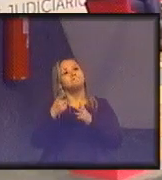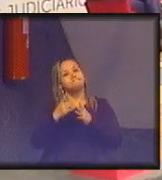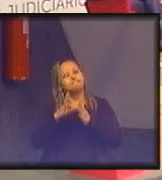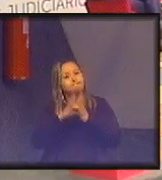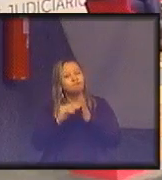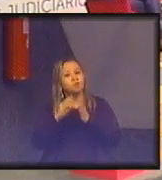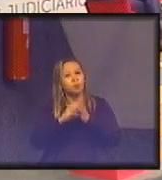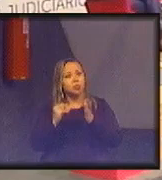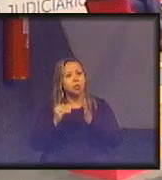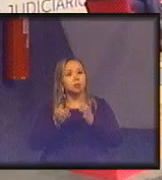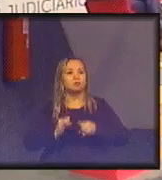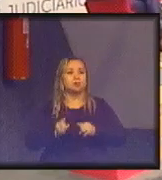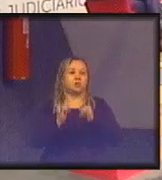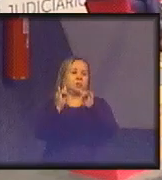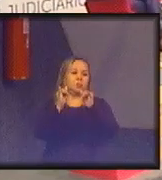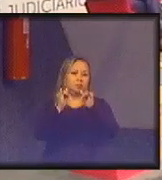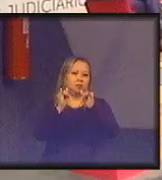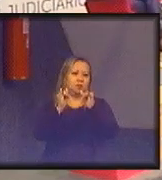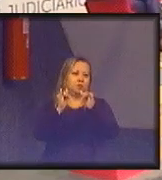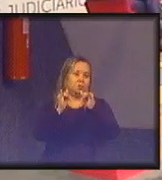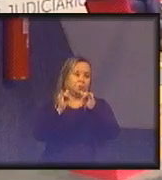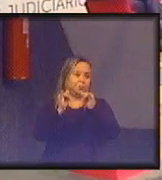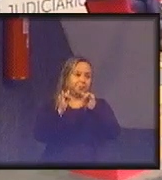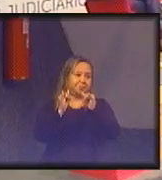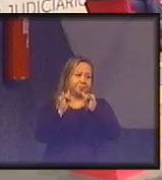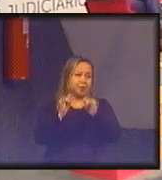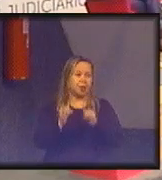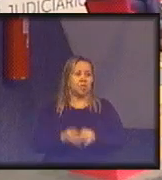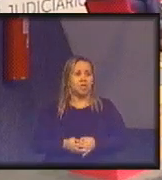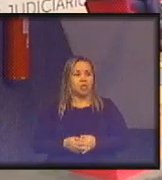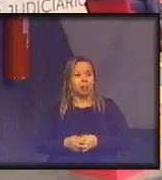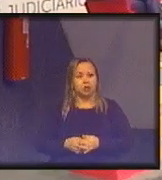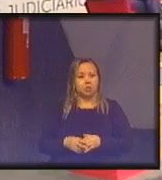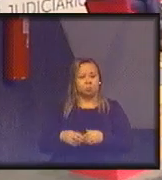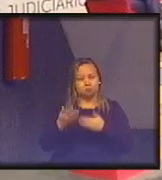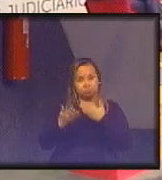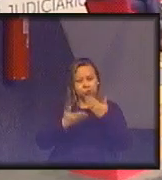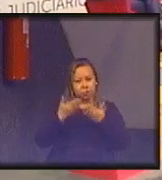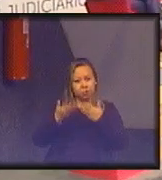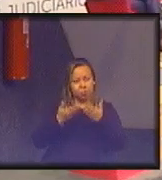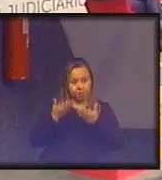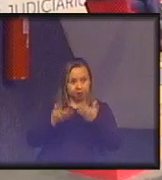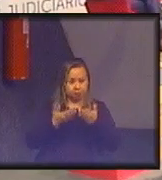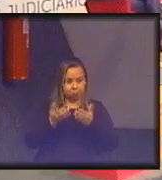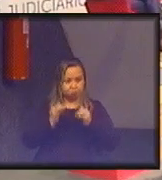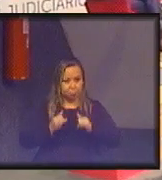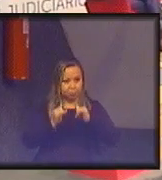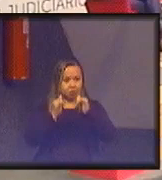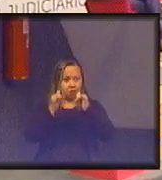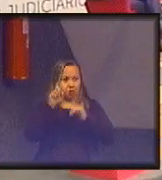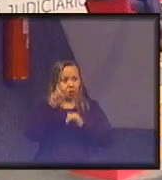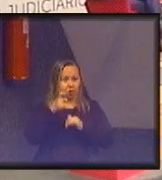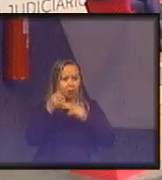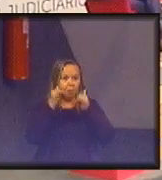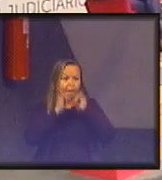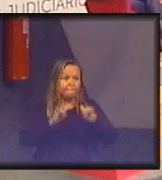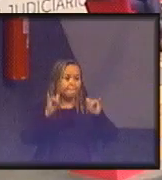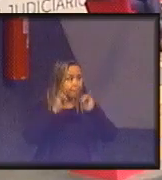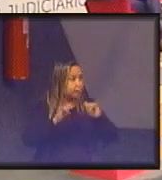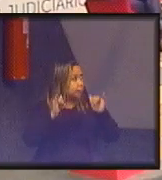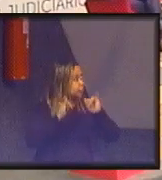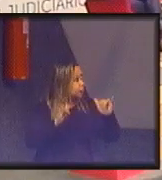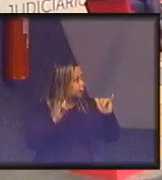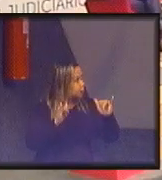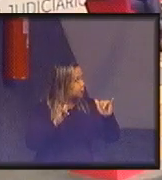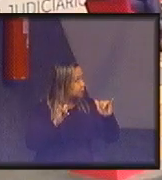se você falou de meio tecnológico é meio e mensagem do McLuhan é por aí que vai a